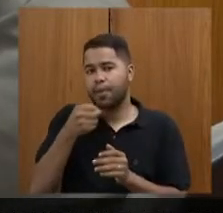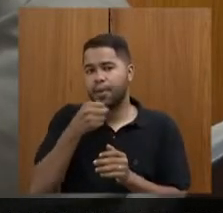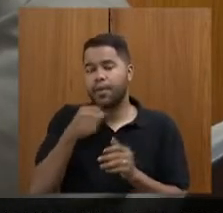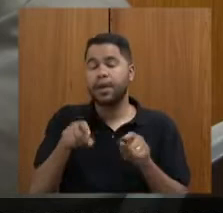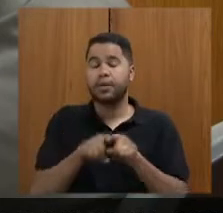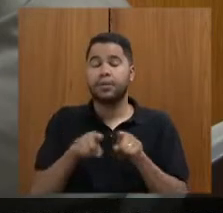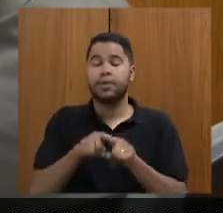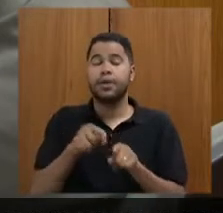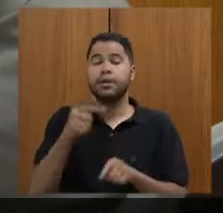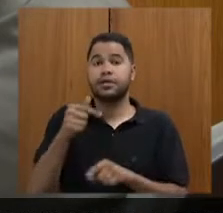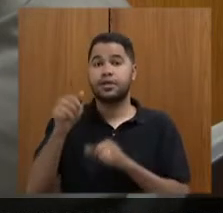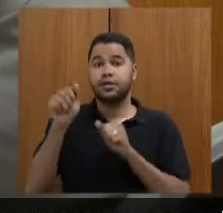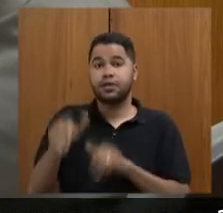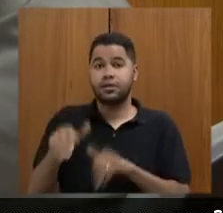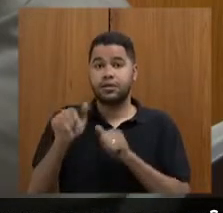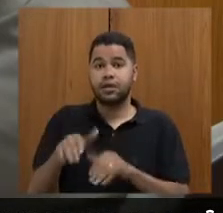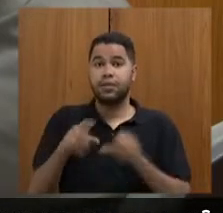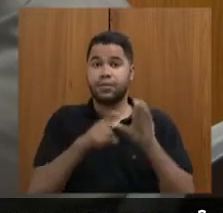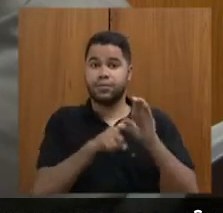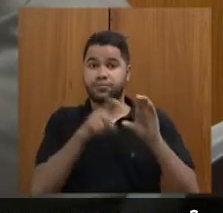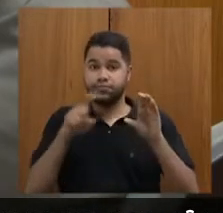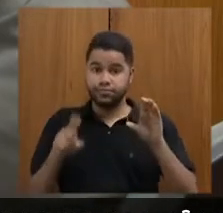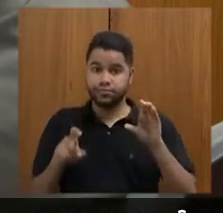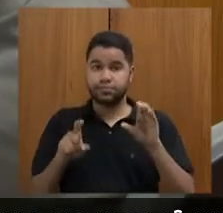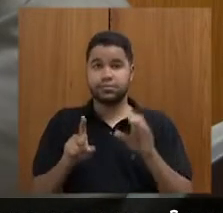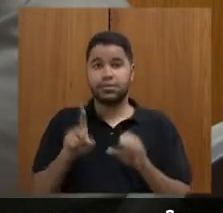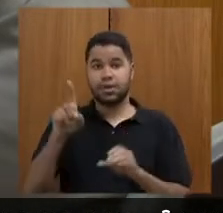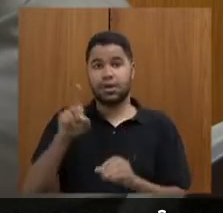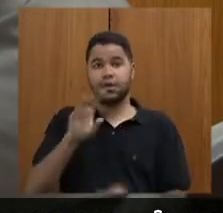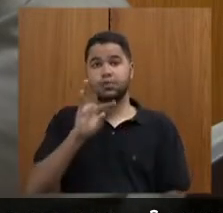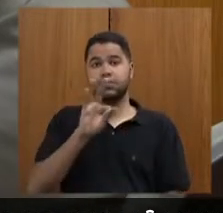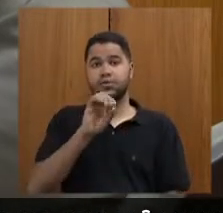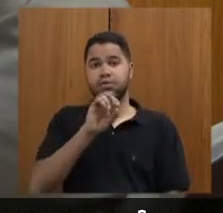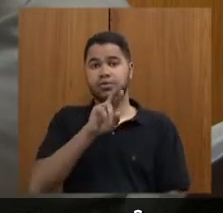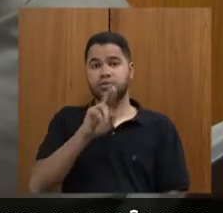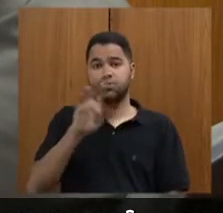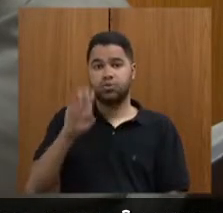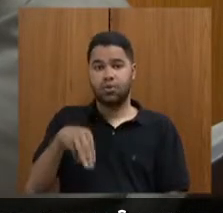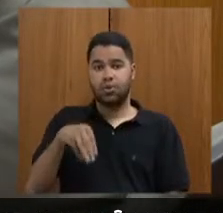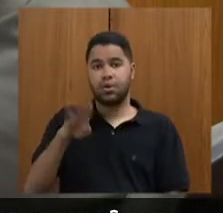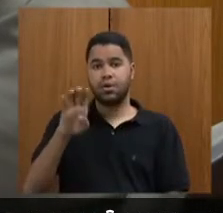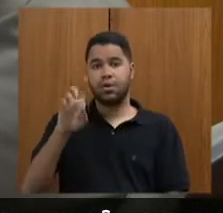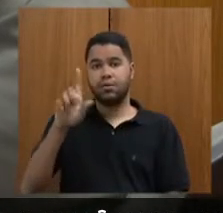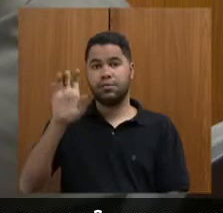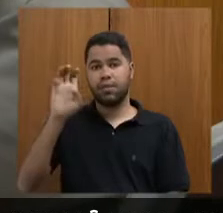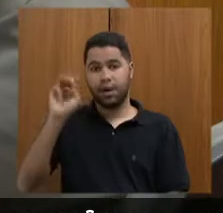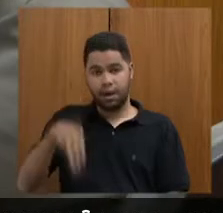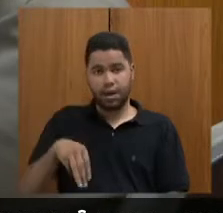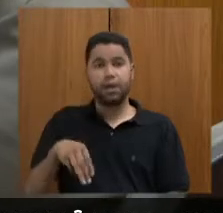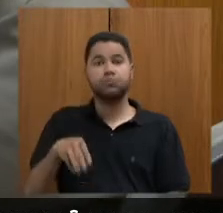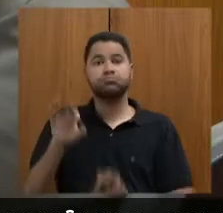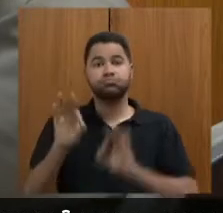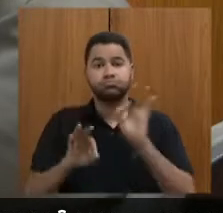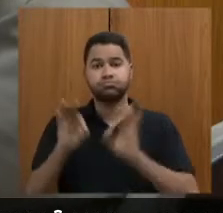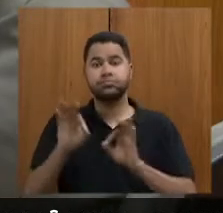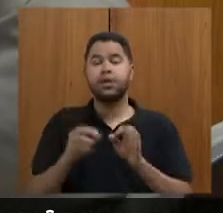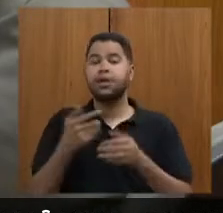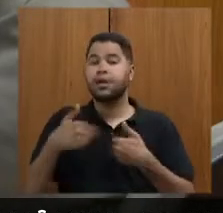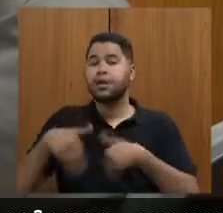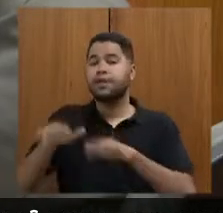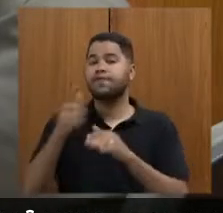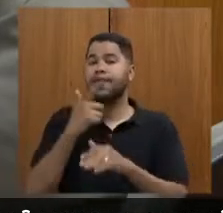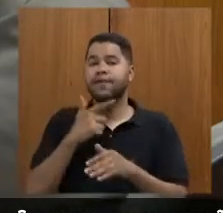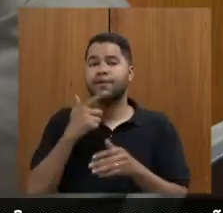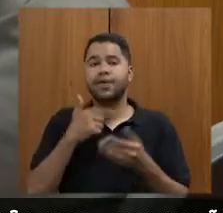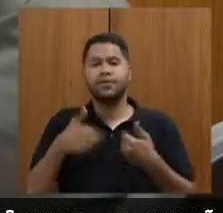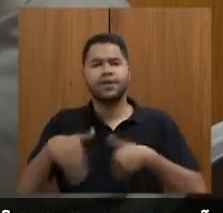aproveitando essa data da independência na Torre de Belém, a Filarmônica vai fazer um grande concerto, nós vamos levar o queijo, nós vamos levar